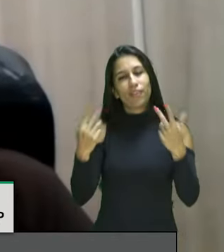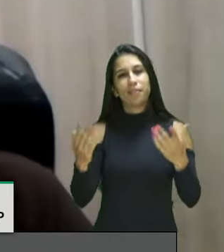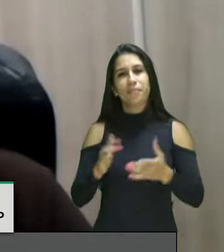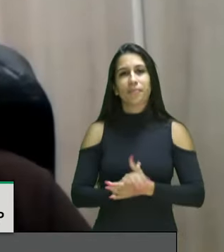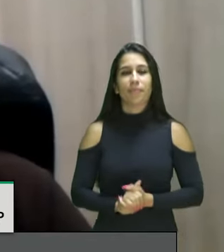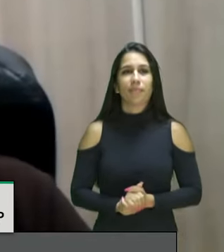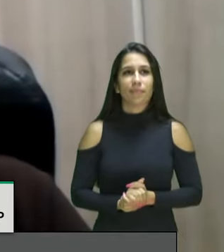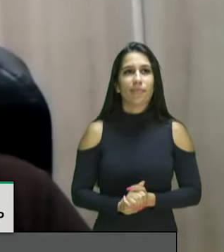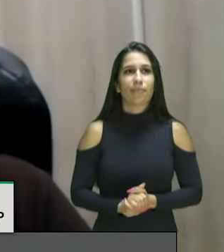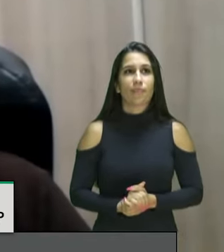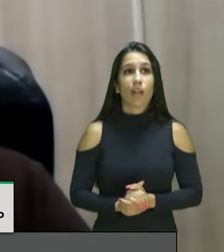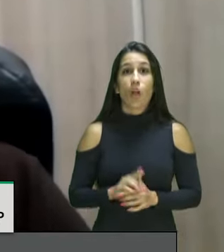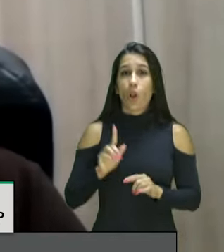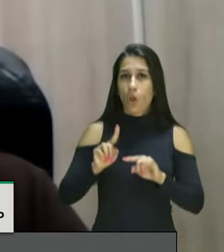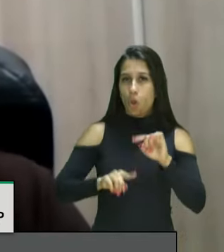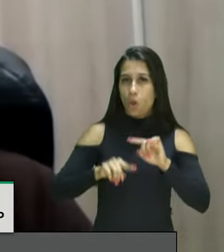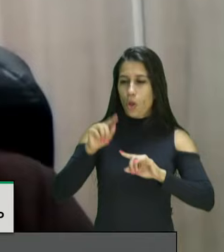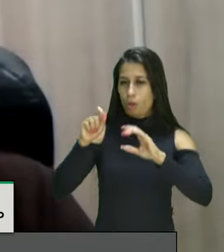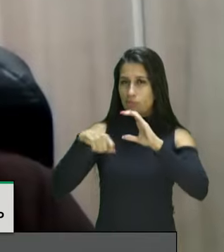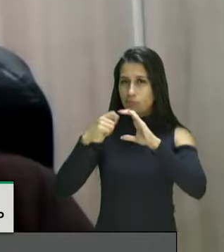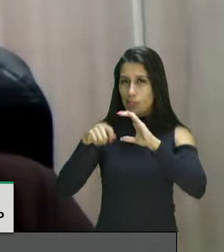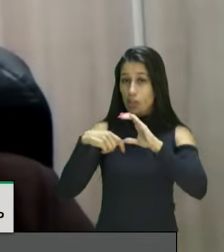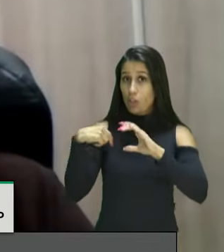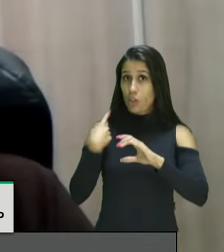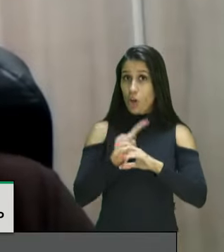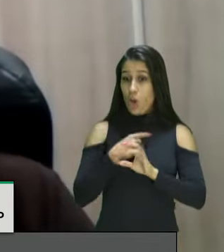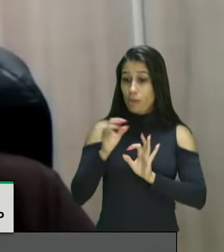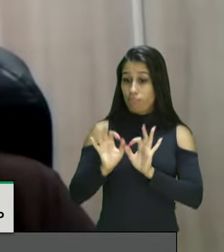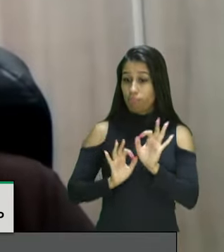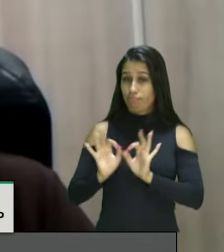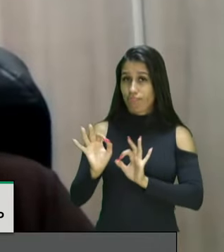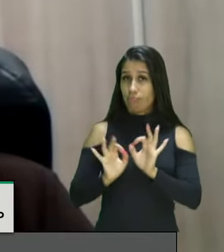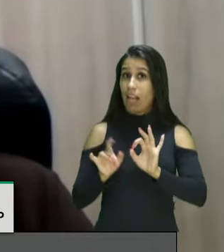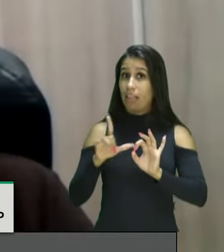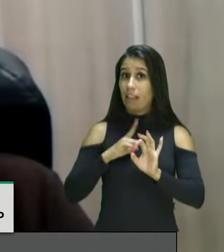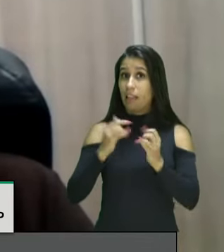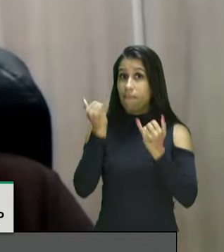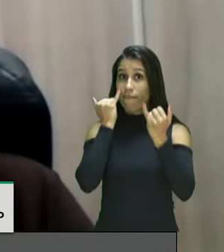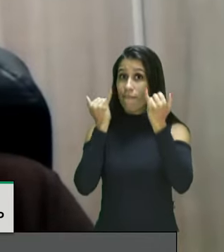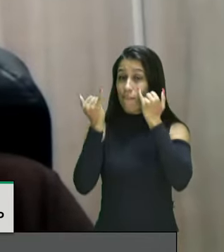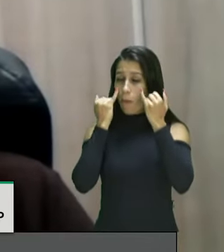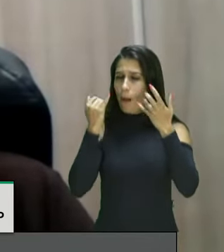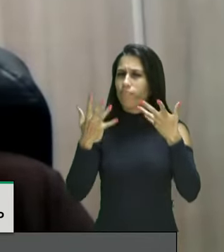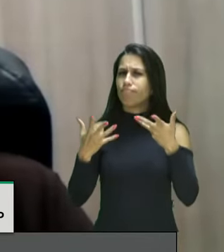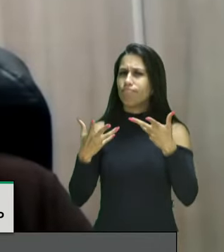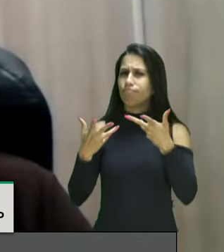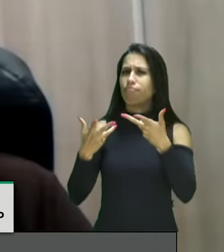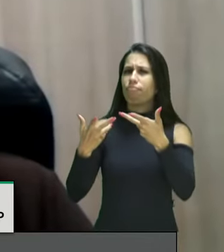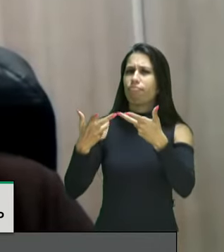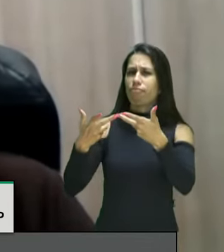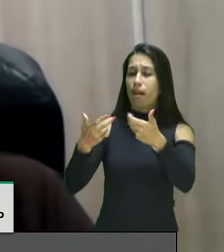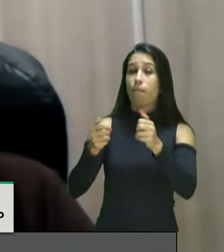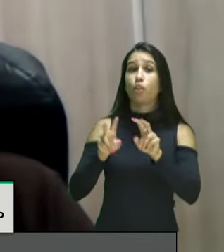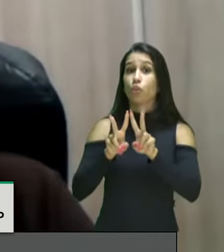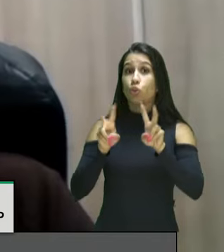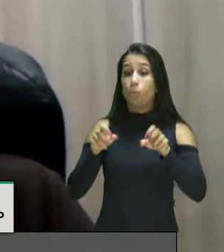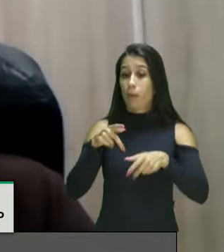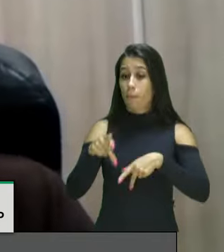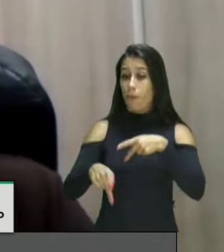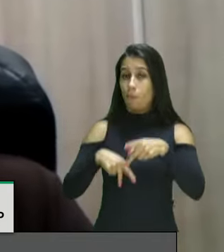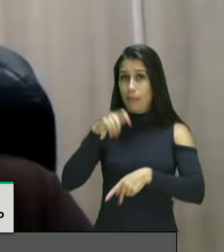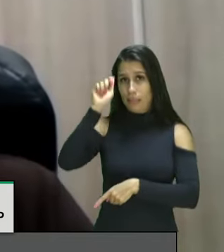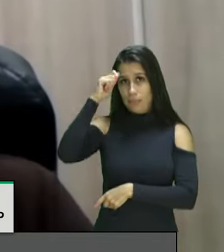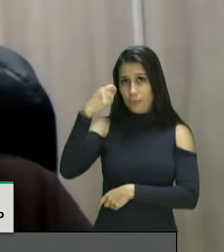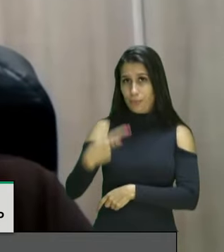o material audiovisual que nós temos preparado aqui com informações relevantes a respeito dos direitos da população negra no